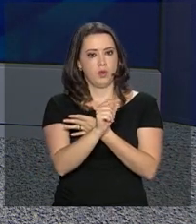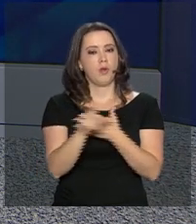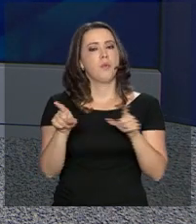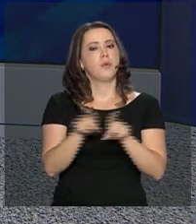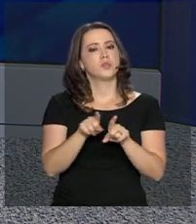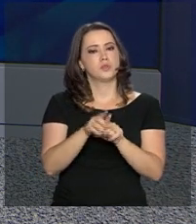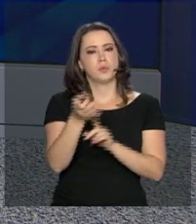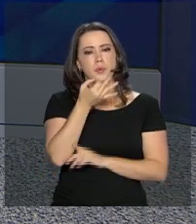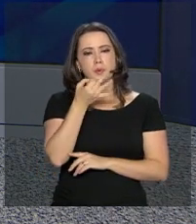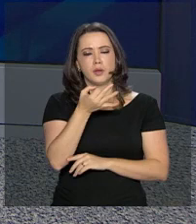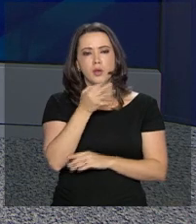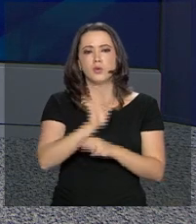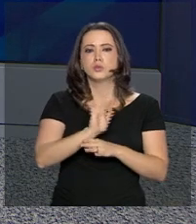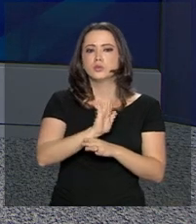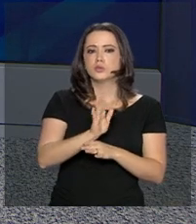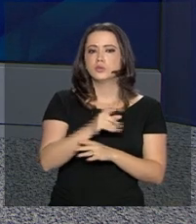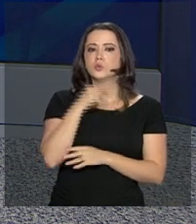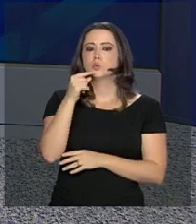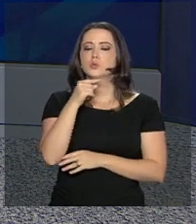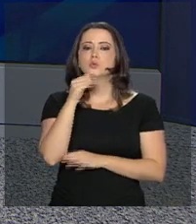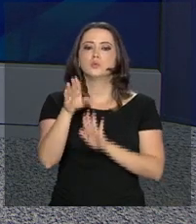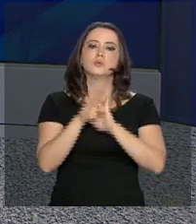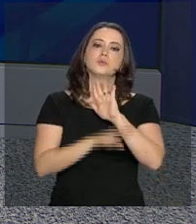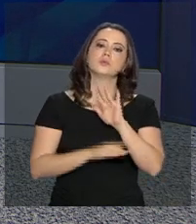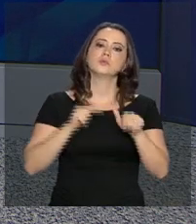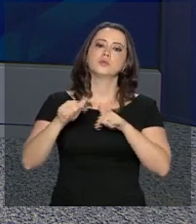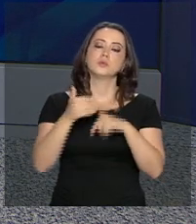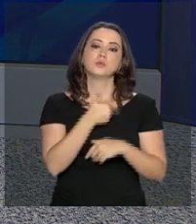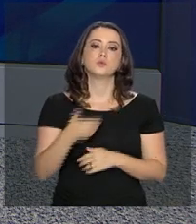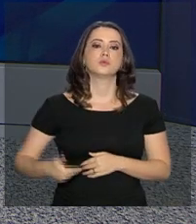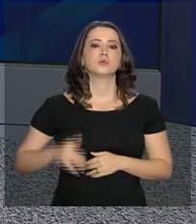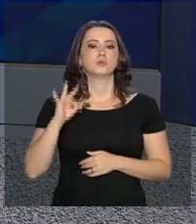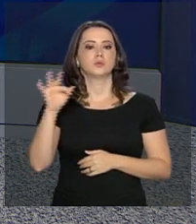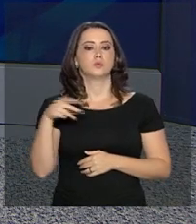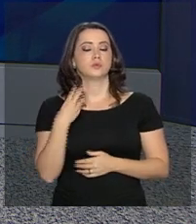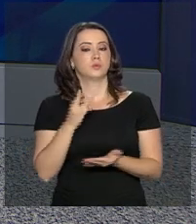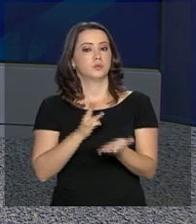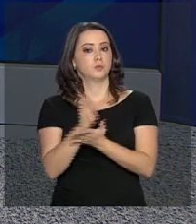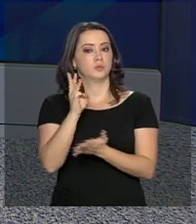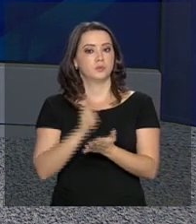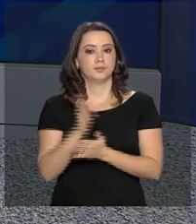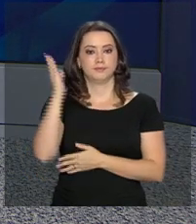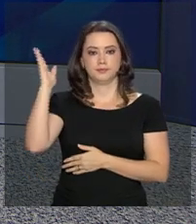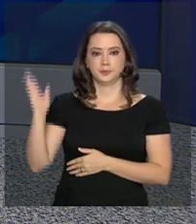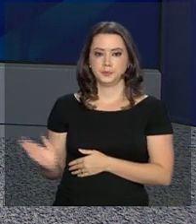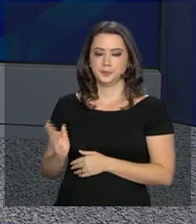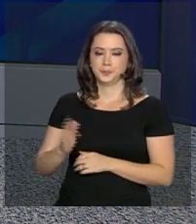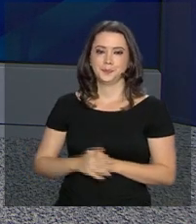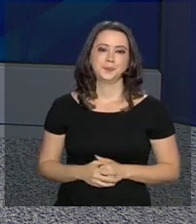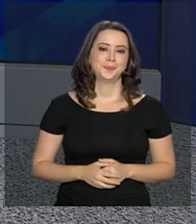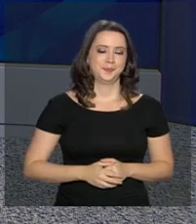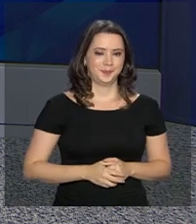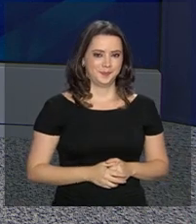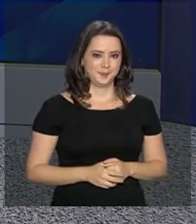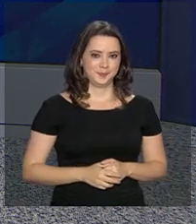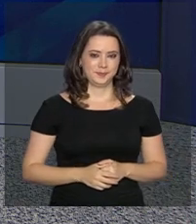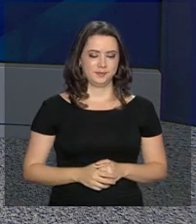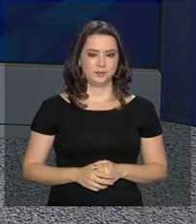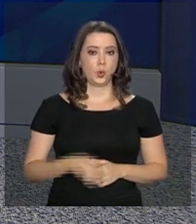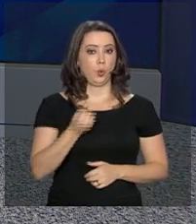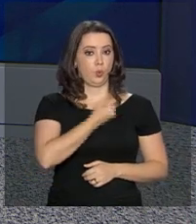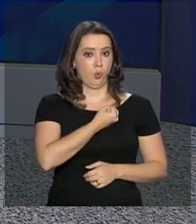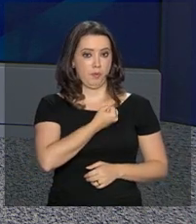mandar sugestões de reportagens e dúvidas sobre programas e ações do governo federal para o nosso WhatsApp. Anote aí. É